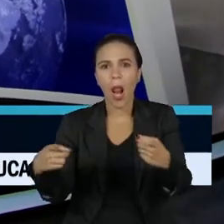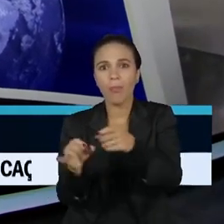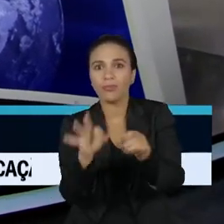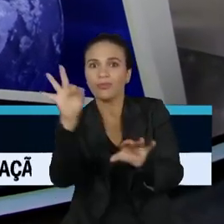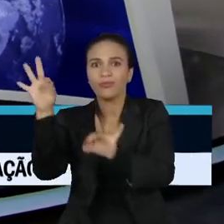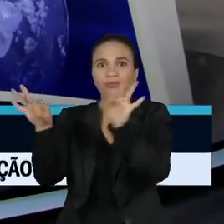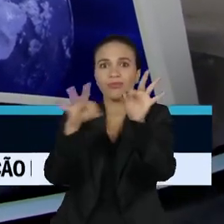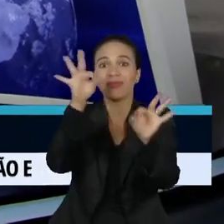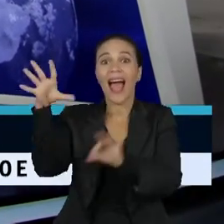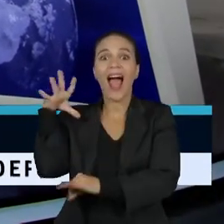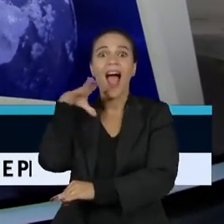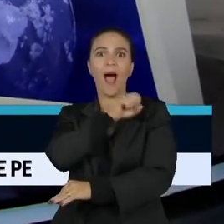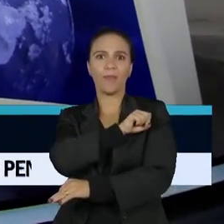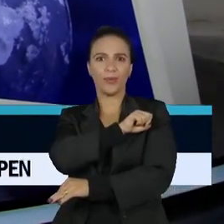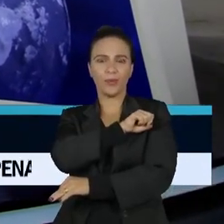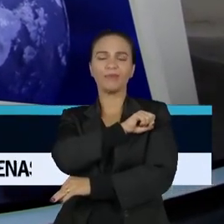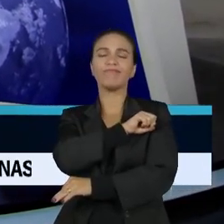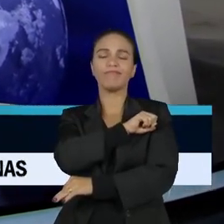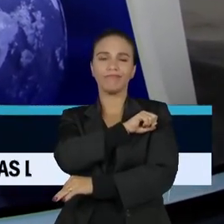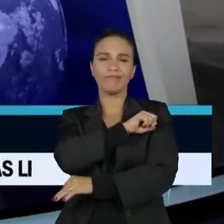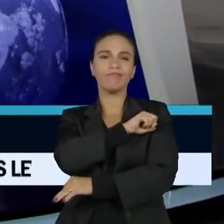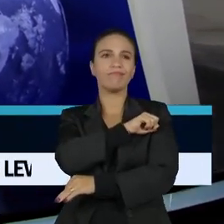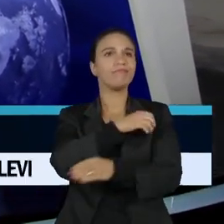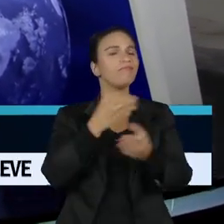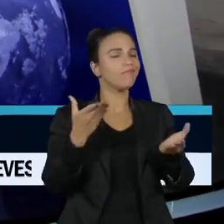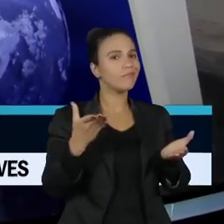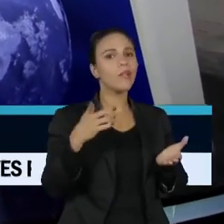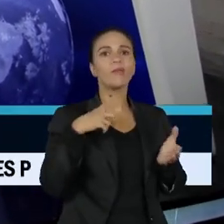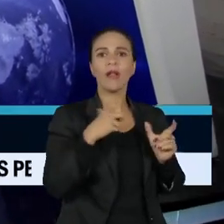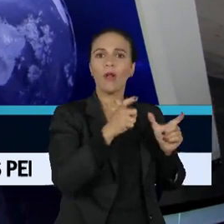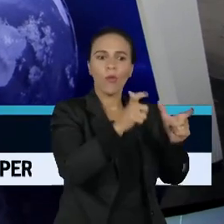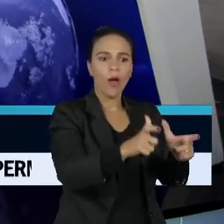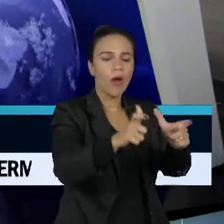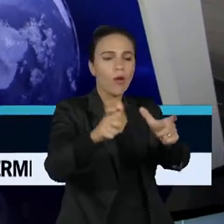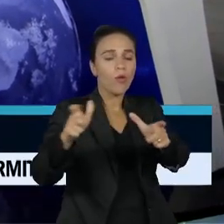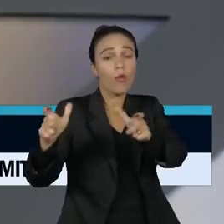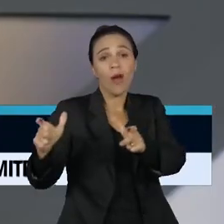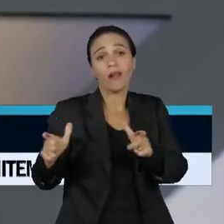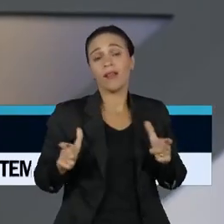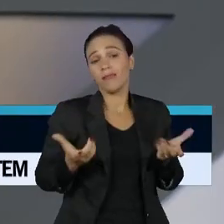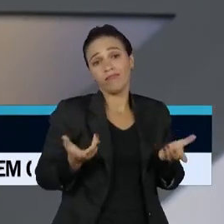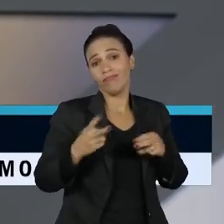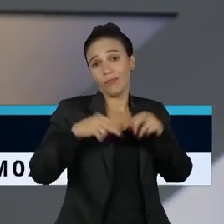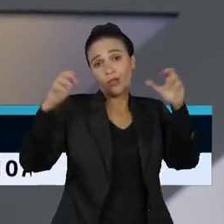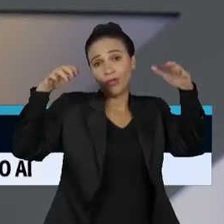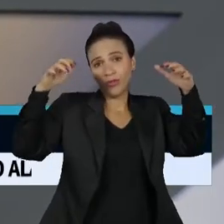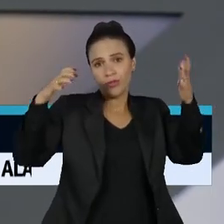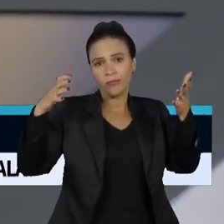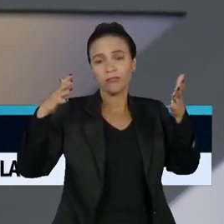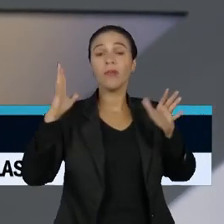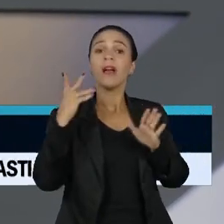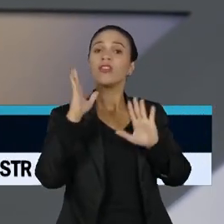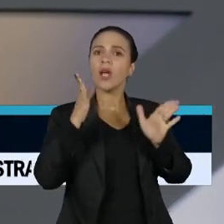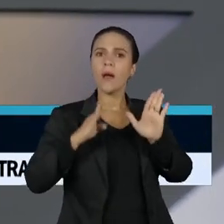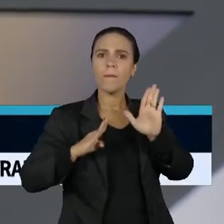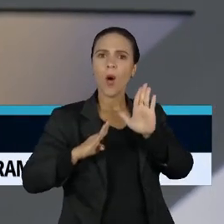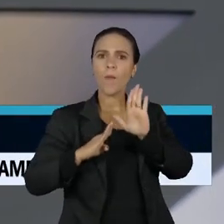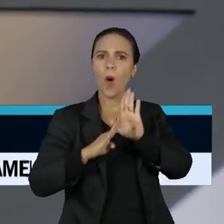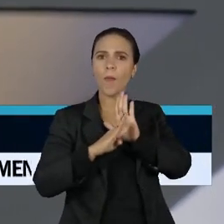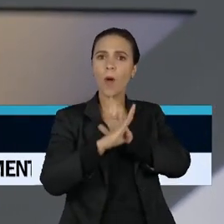criadores distribuídos, criadores distribuídos pela cidade. A dengue aumenta há 15 anos no Brasil.